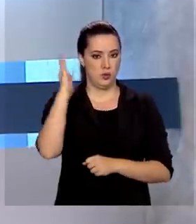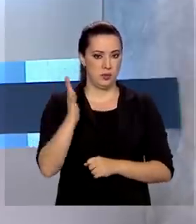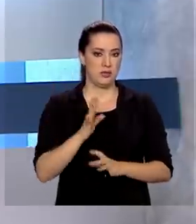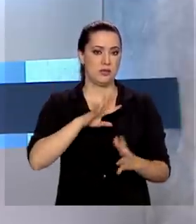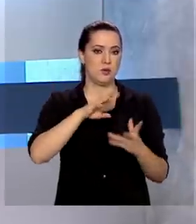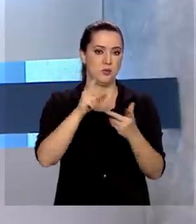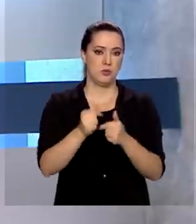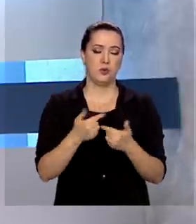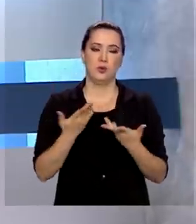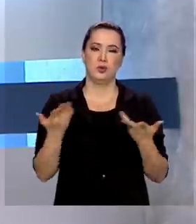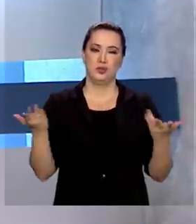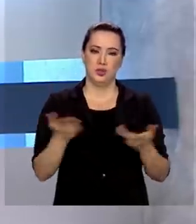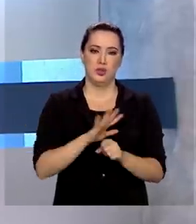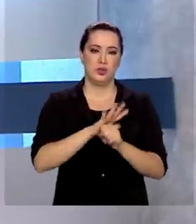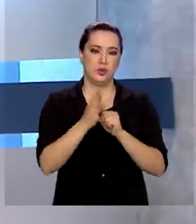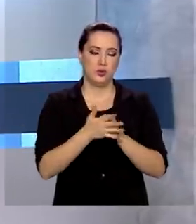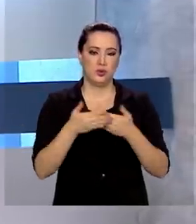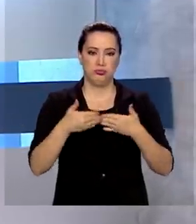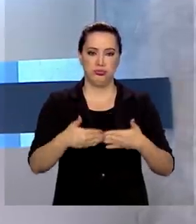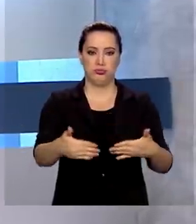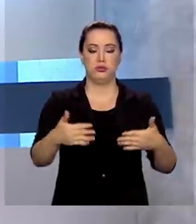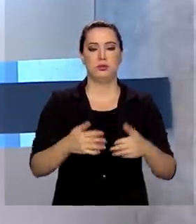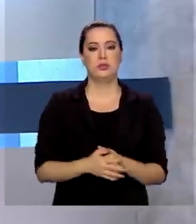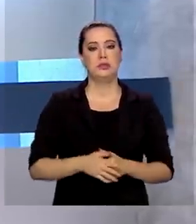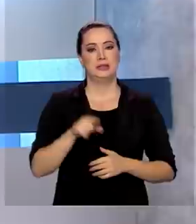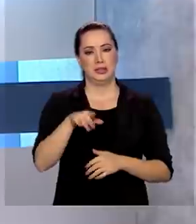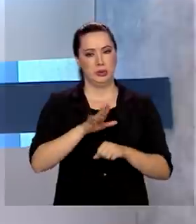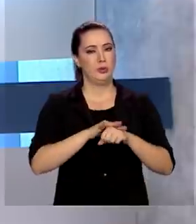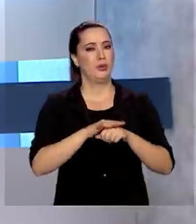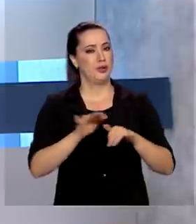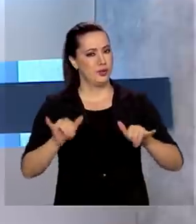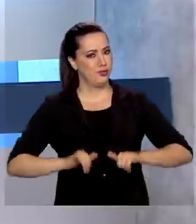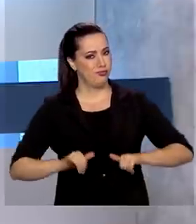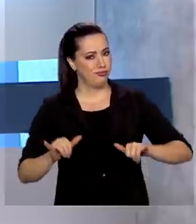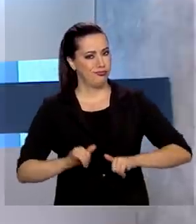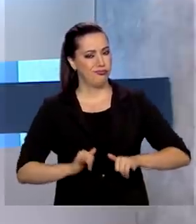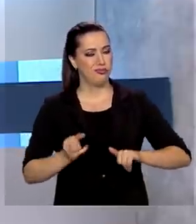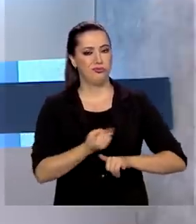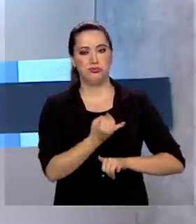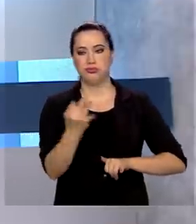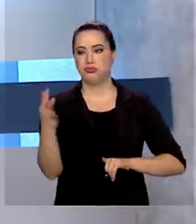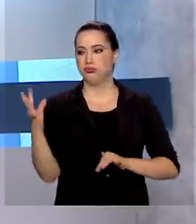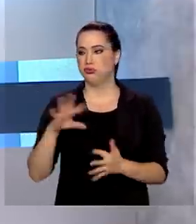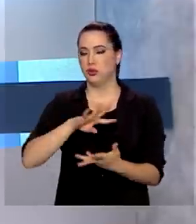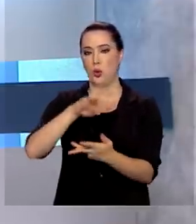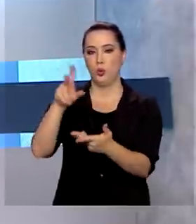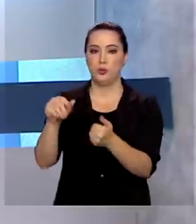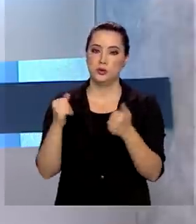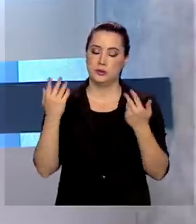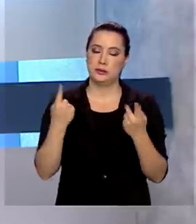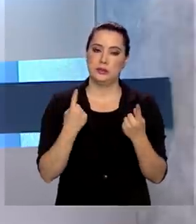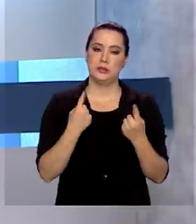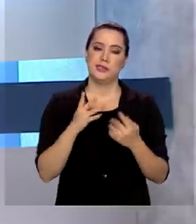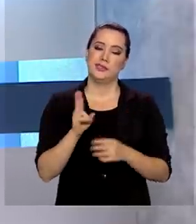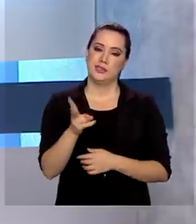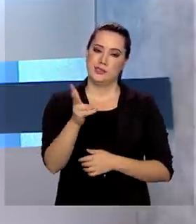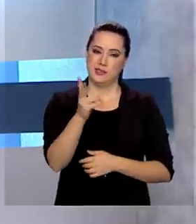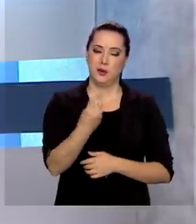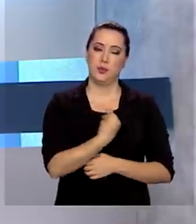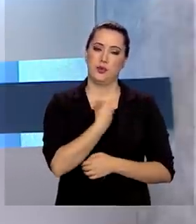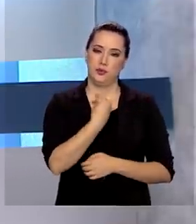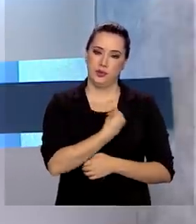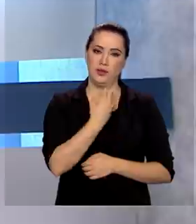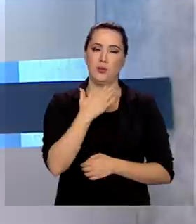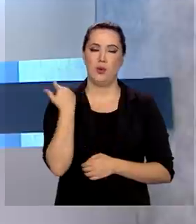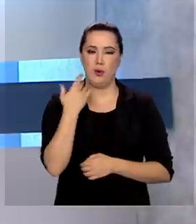tiveram de enfrentar a Covid-19, doença que vitimou pessoas em todas as partes do planeta. E cada vida perdida merece